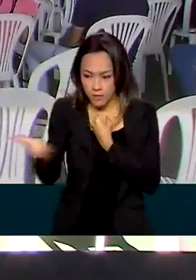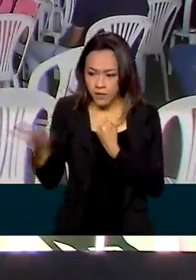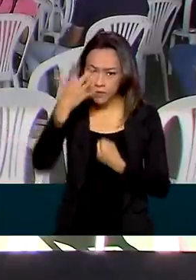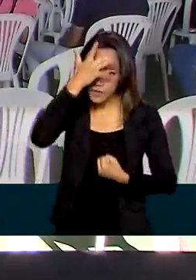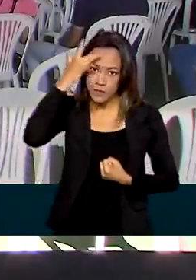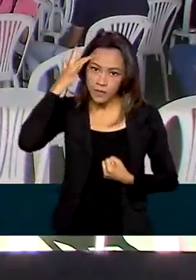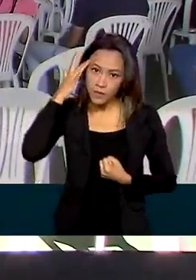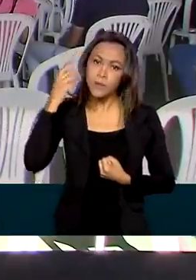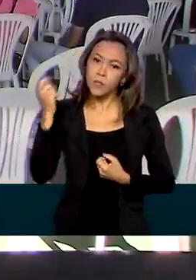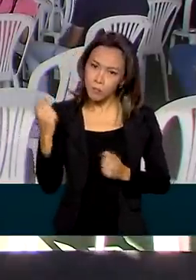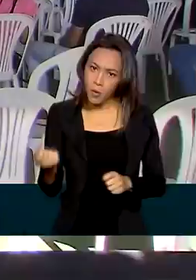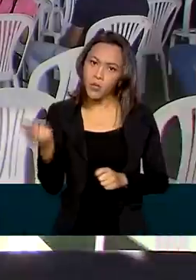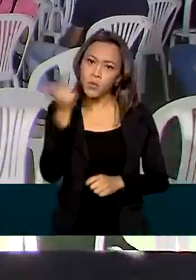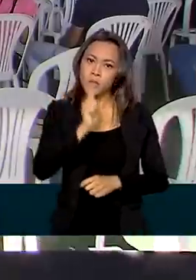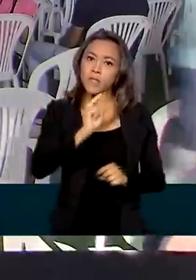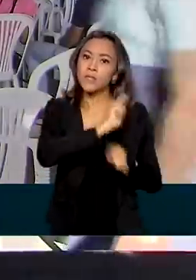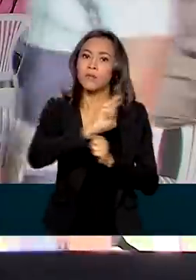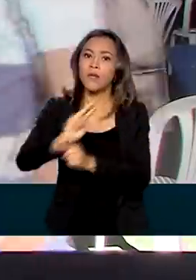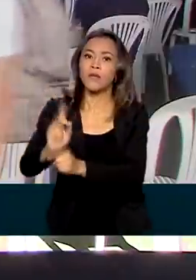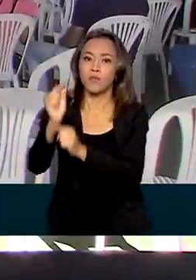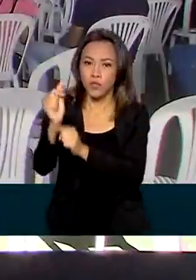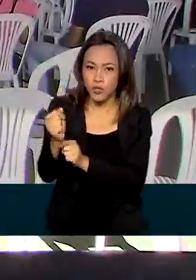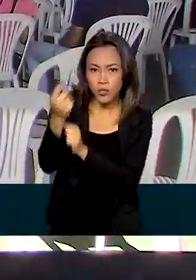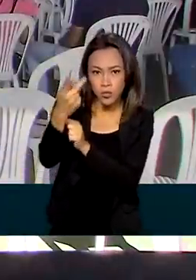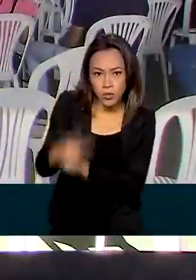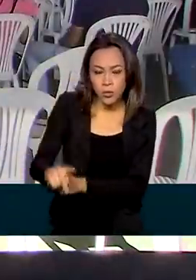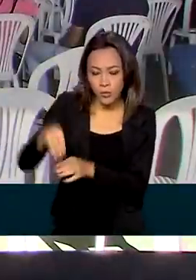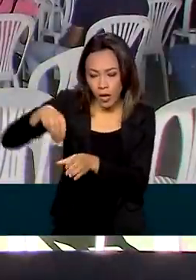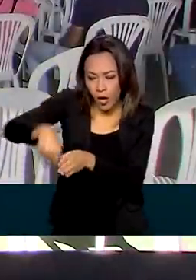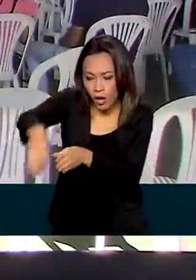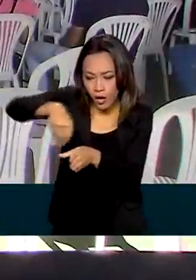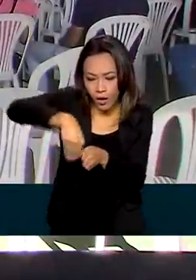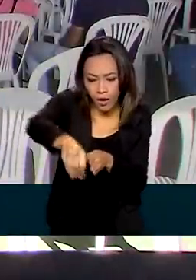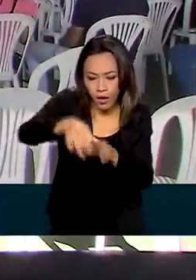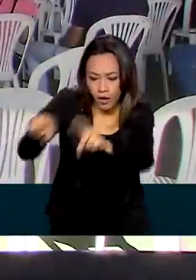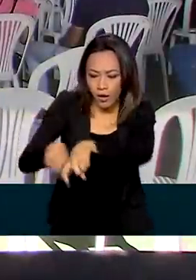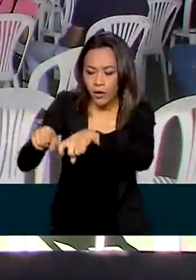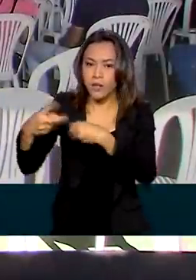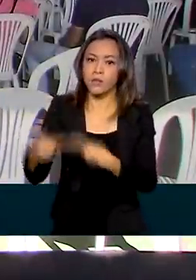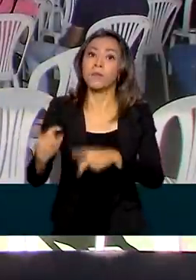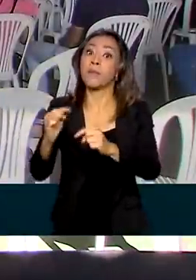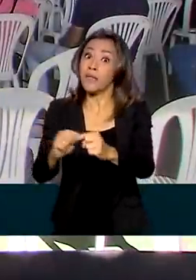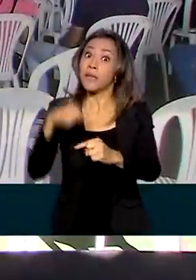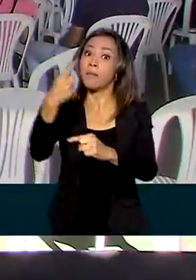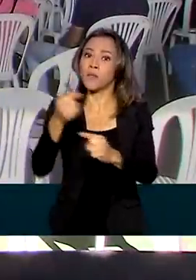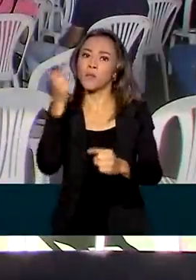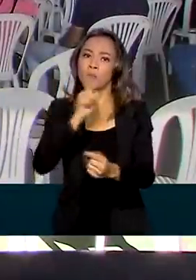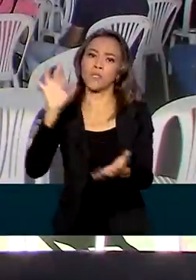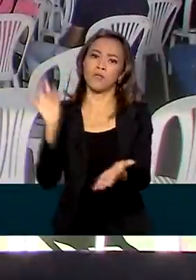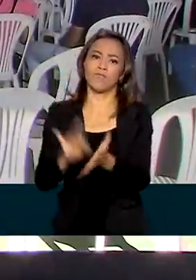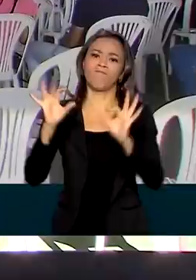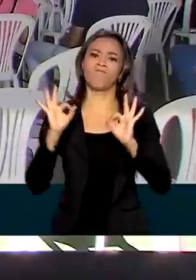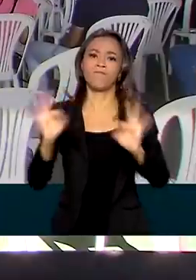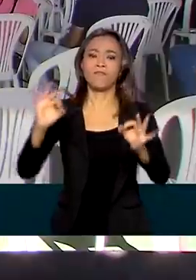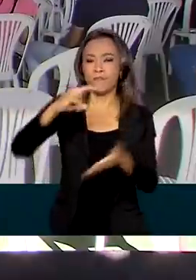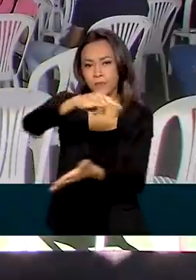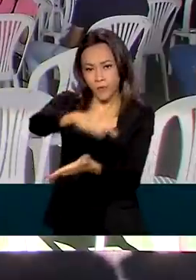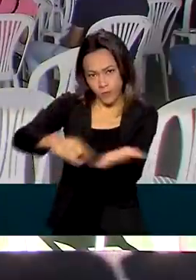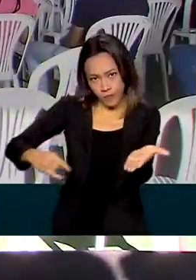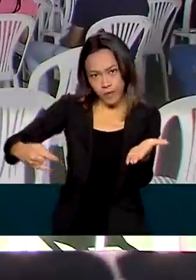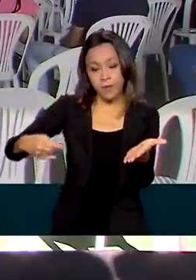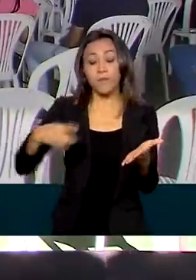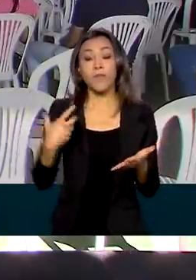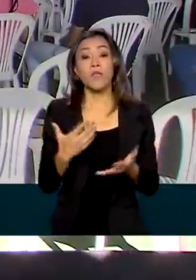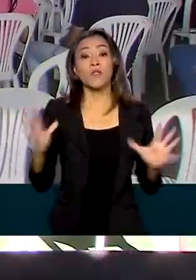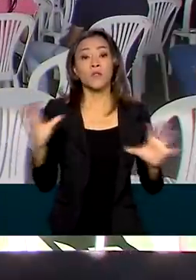contrair crédito rural e futuramente conseguir o título definitivo. Com relação aos títulos definitivos, são